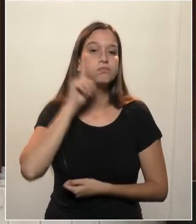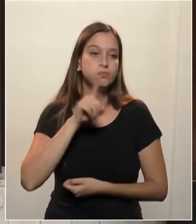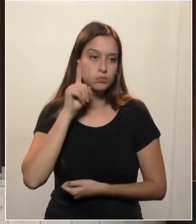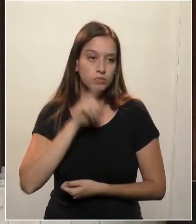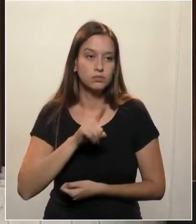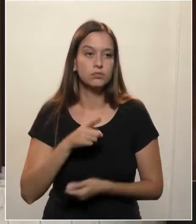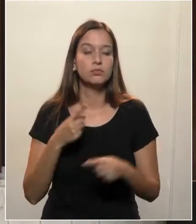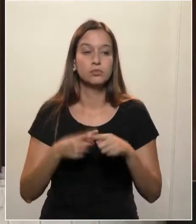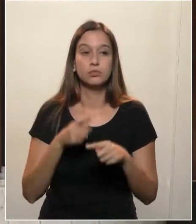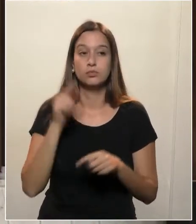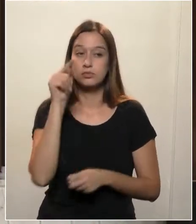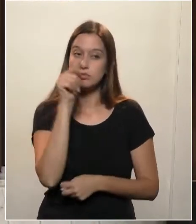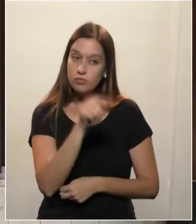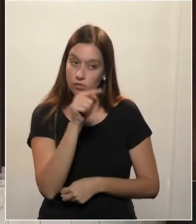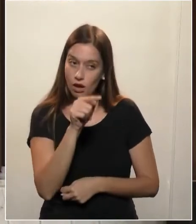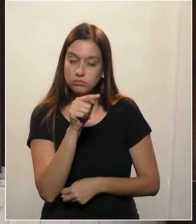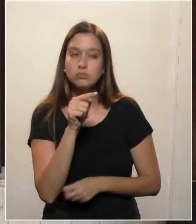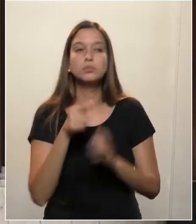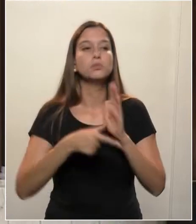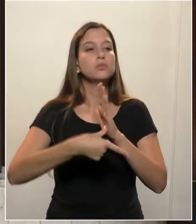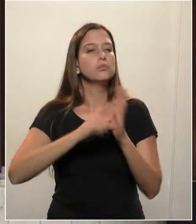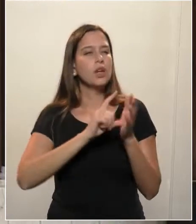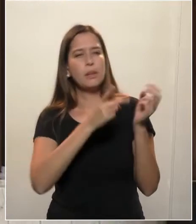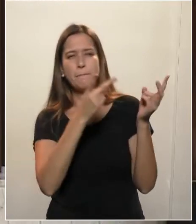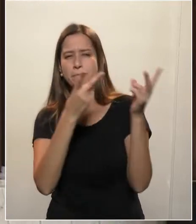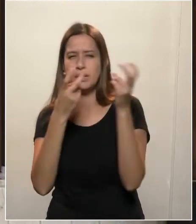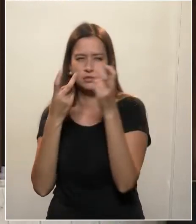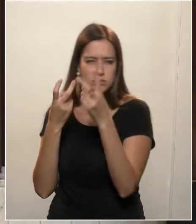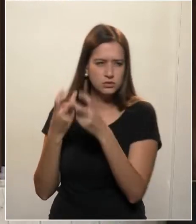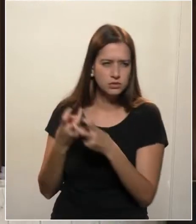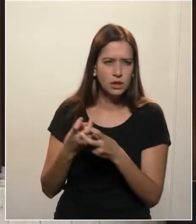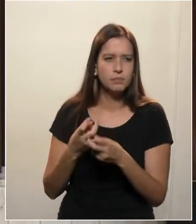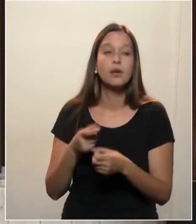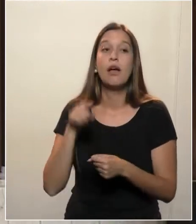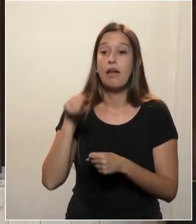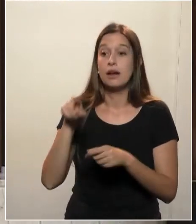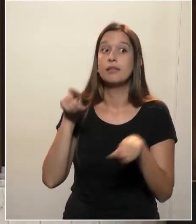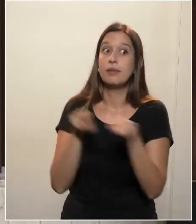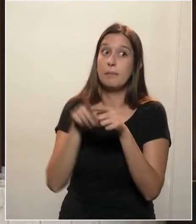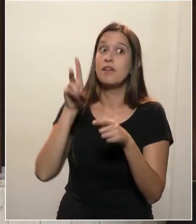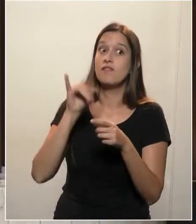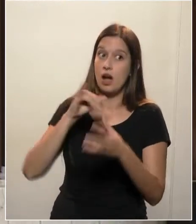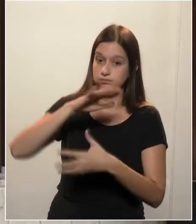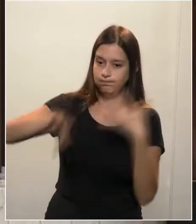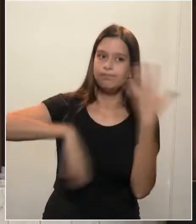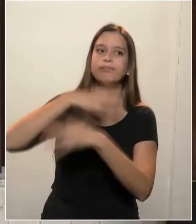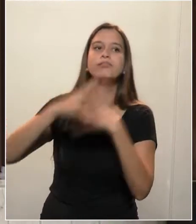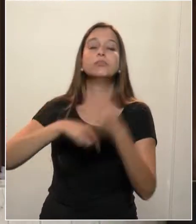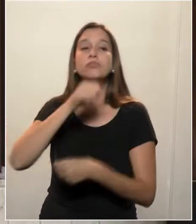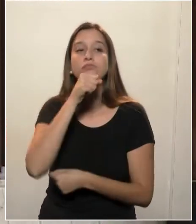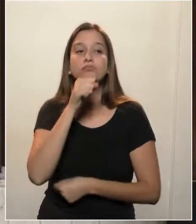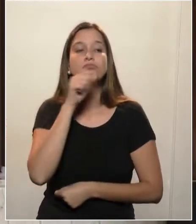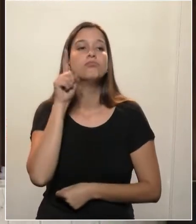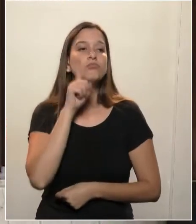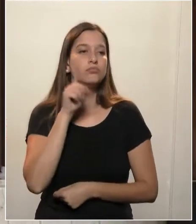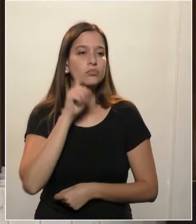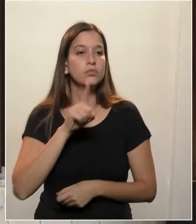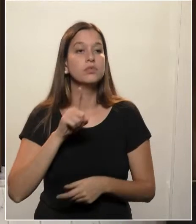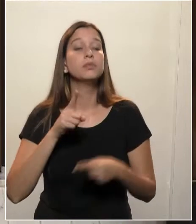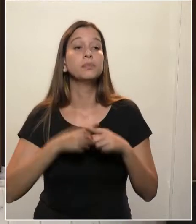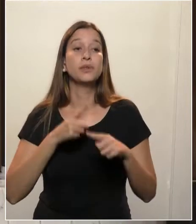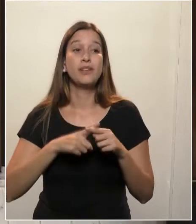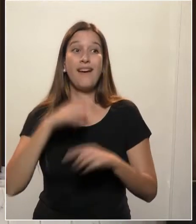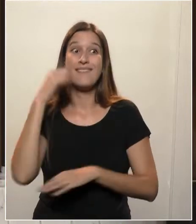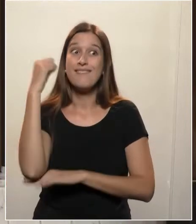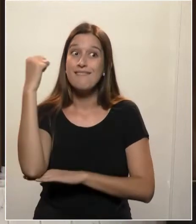perceberam, apesar de todas as atrapalhadas que eles fizeram lá e estão fazendo ainda, que a situação realmente é grave,